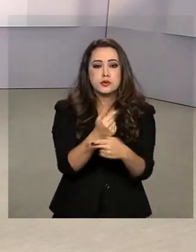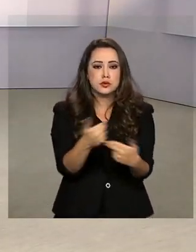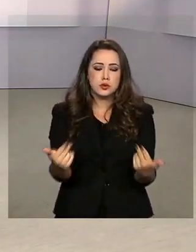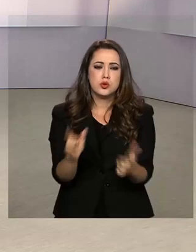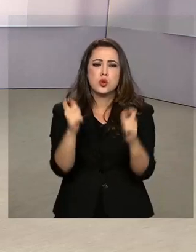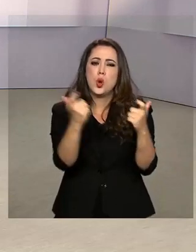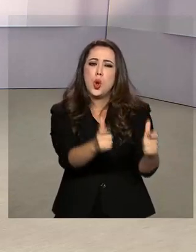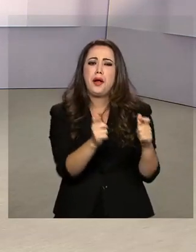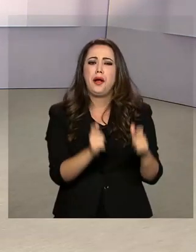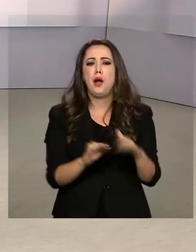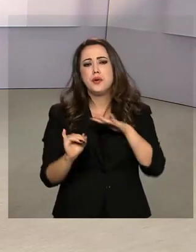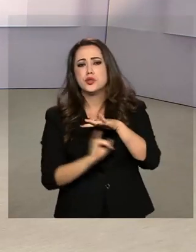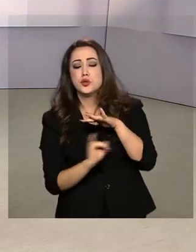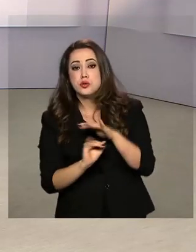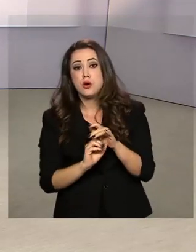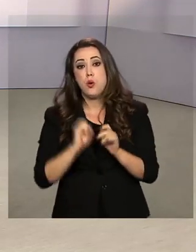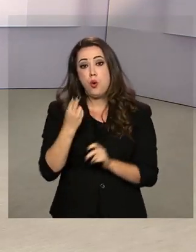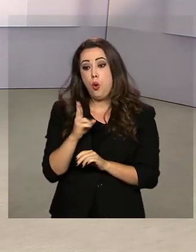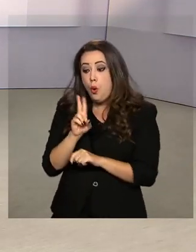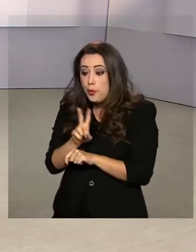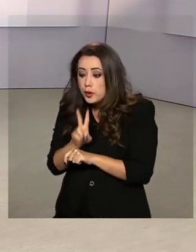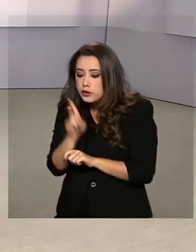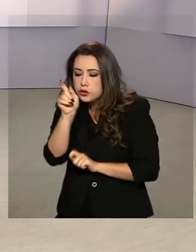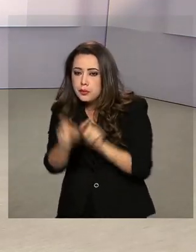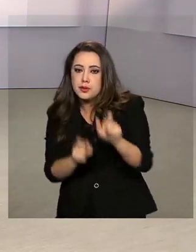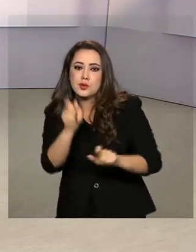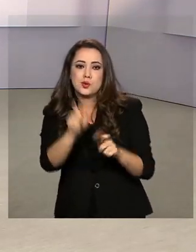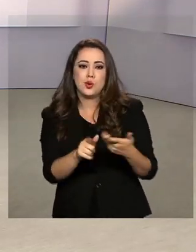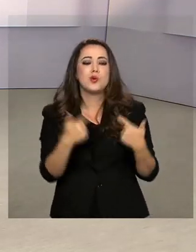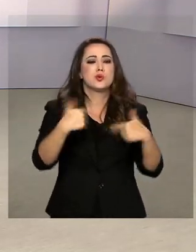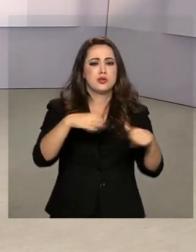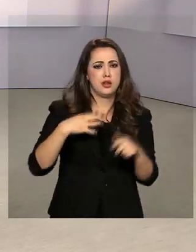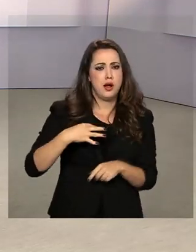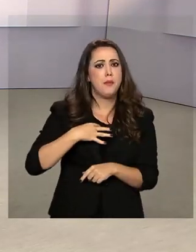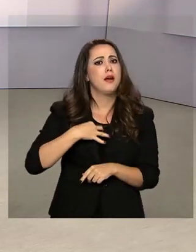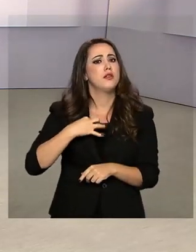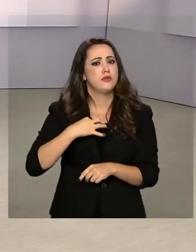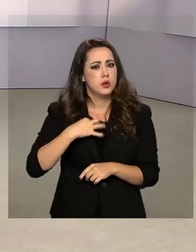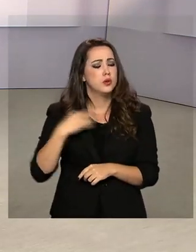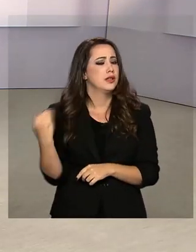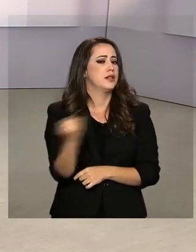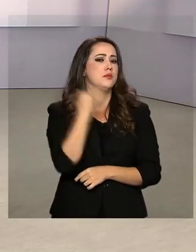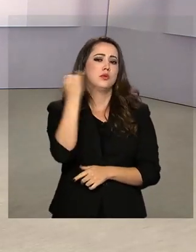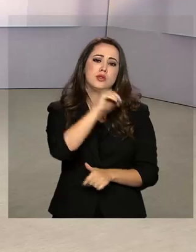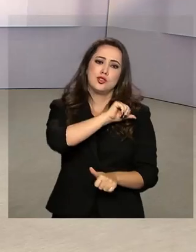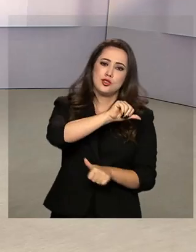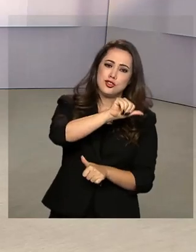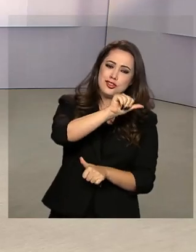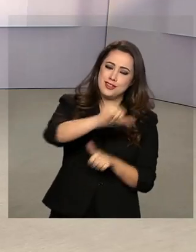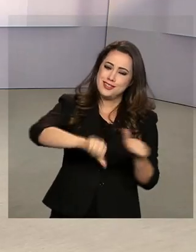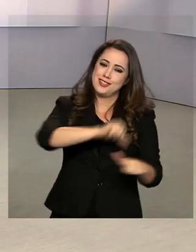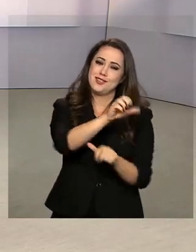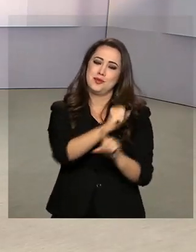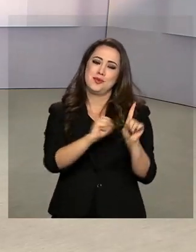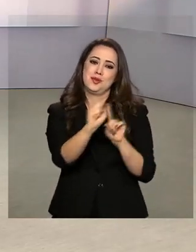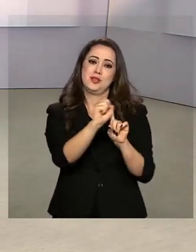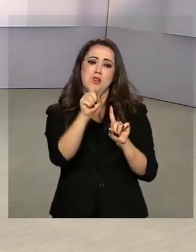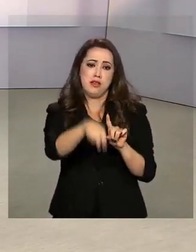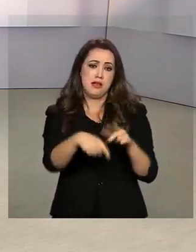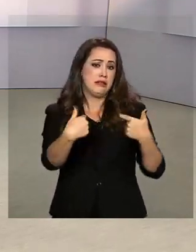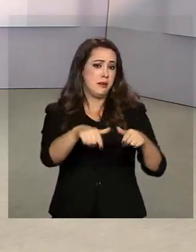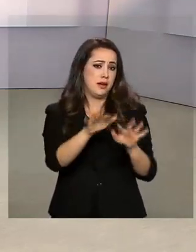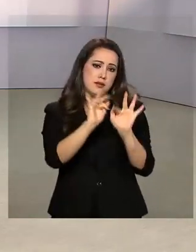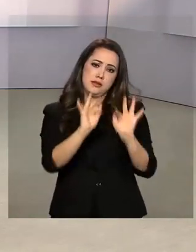instituição ou de pessoas, o trabalho voluntário tem um papel ativo na transformação de qualquer sociedade. São ações